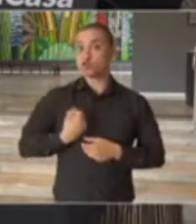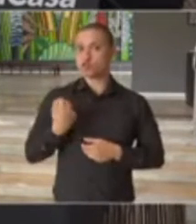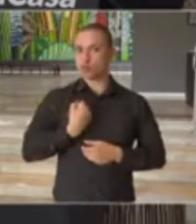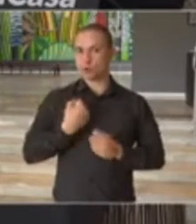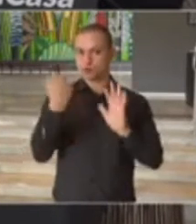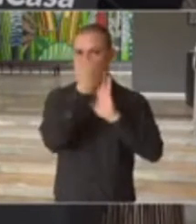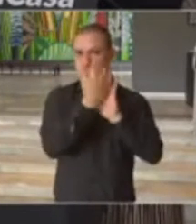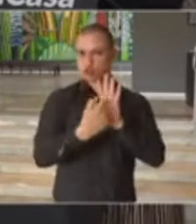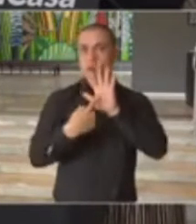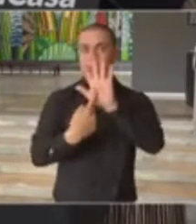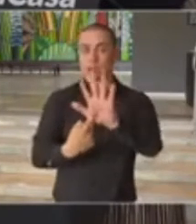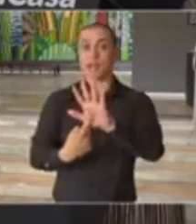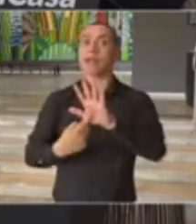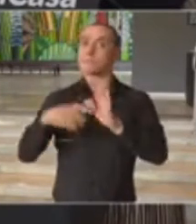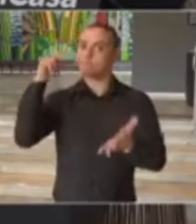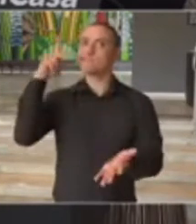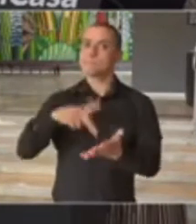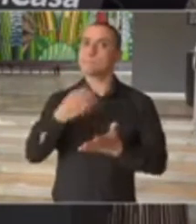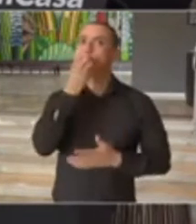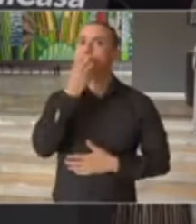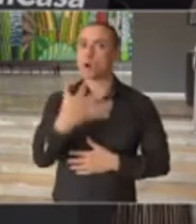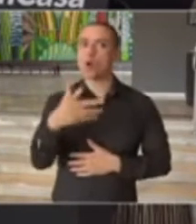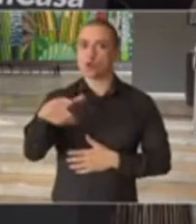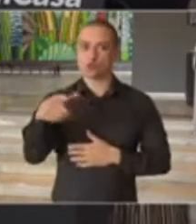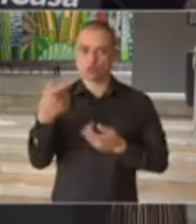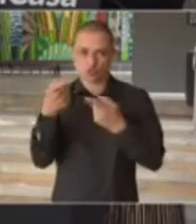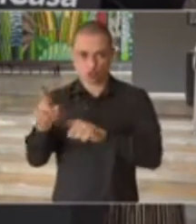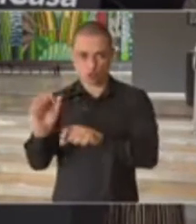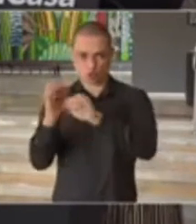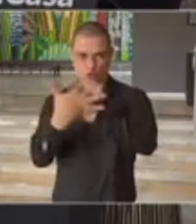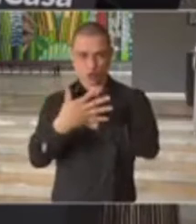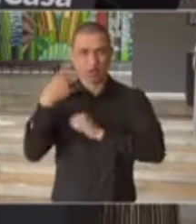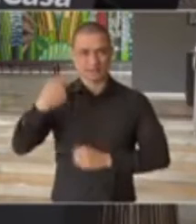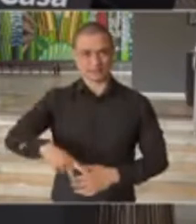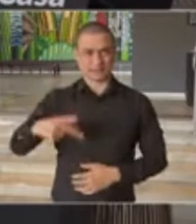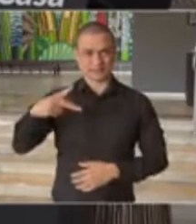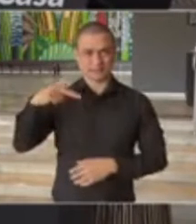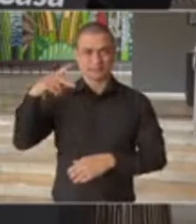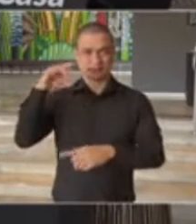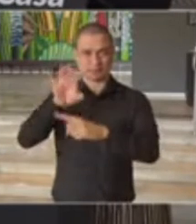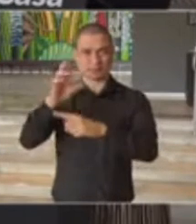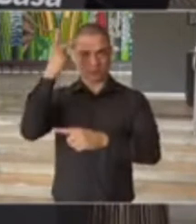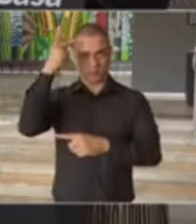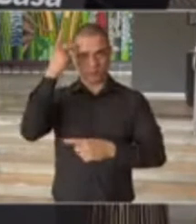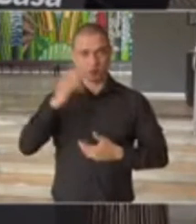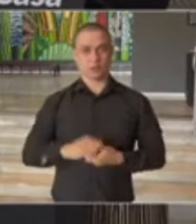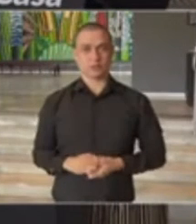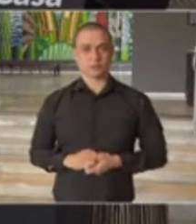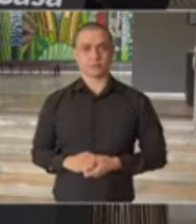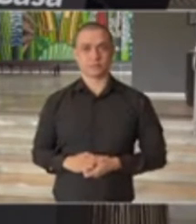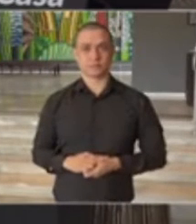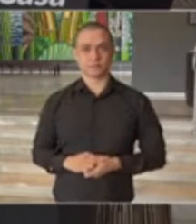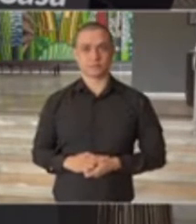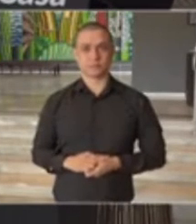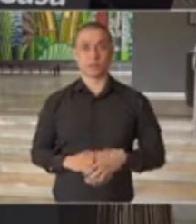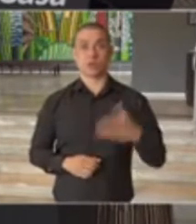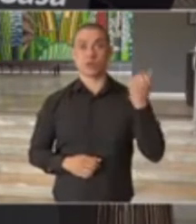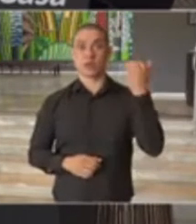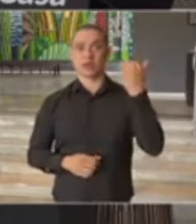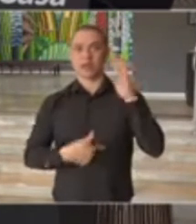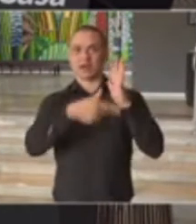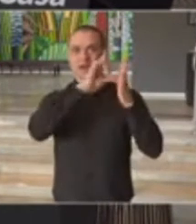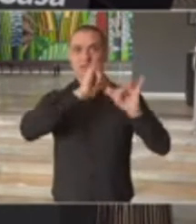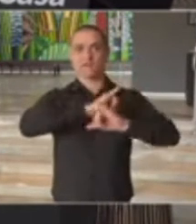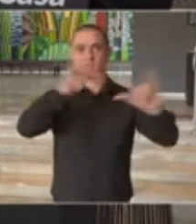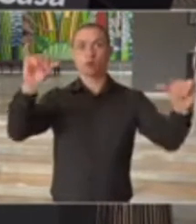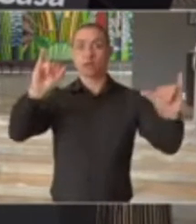que comprovam a efetividade do combate ao coronavírus aqui no Estado de São Paulo. Nós anunciamos anteriormente a